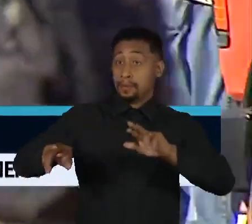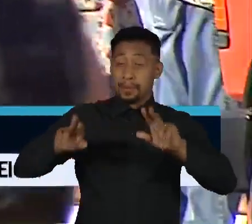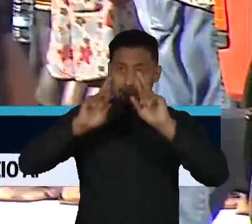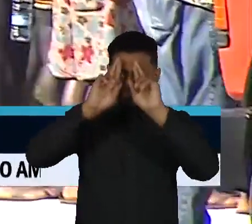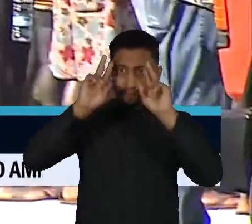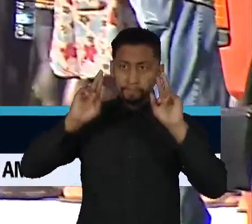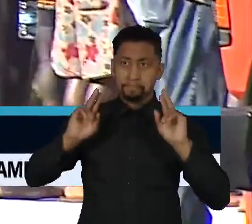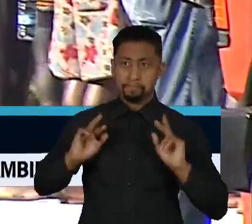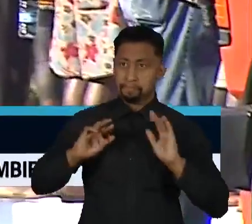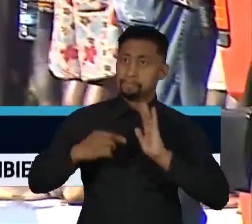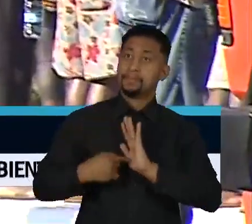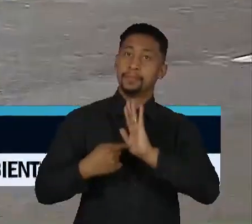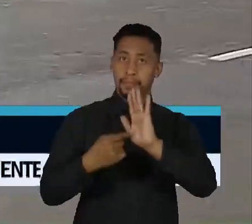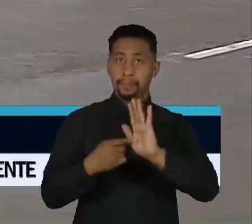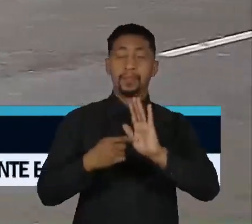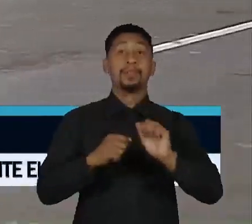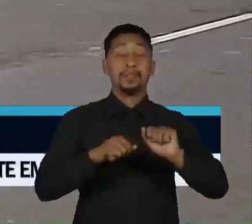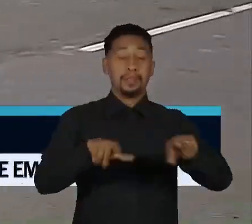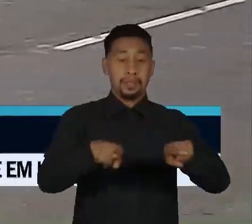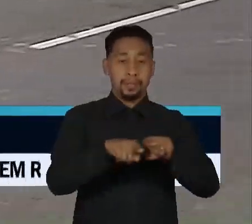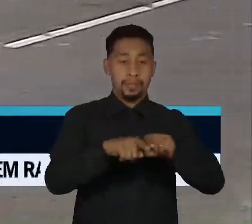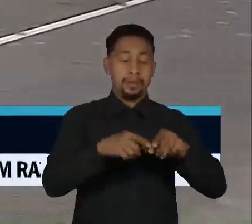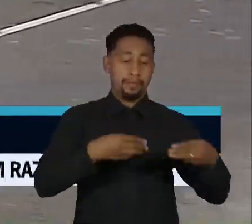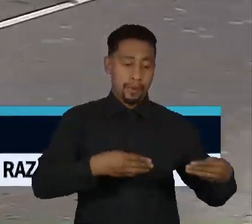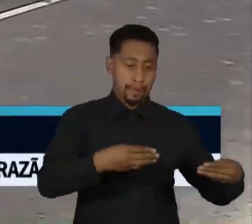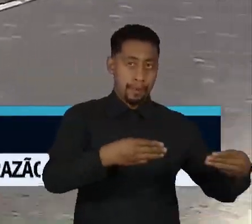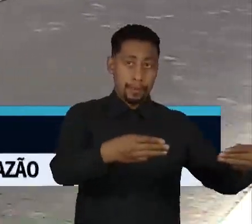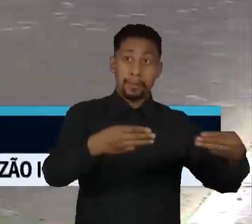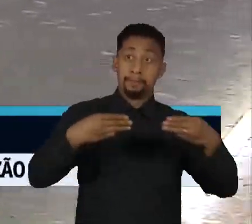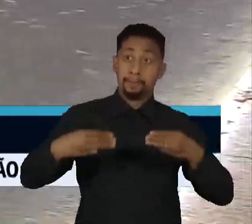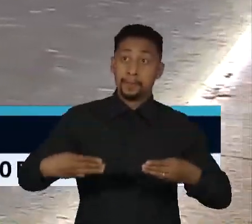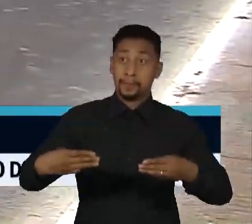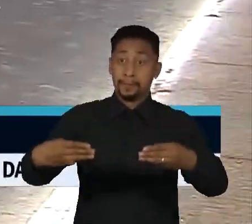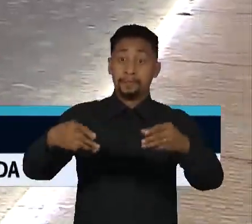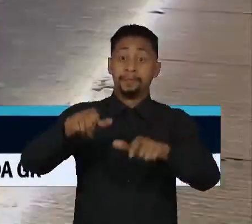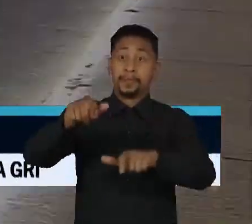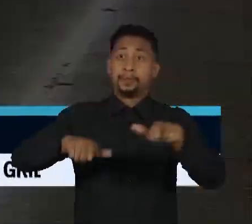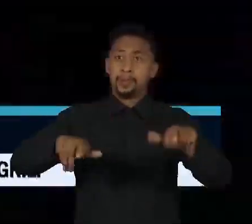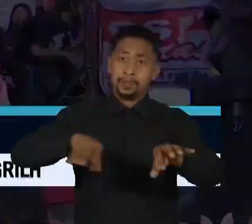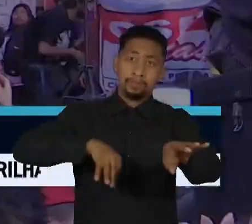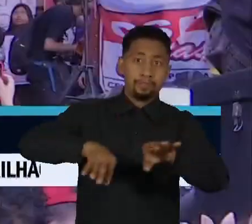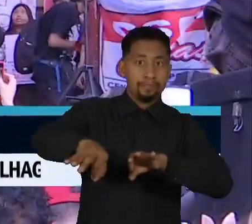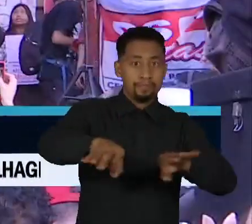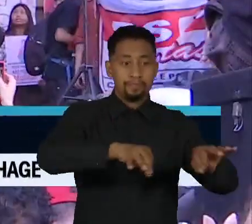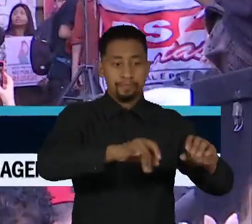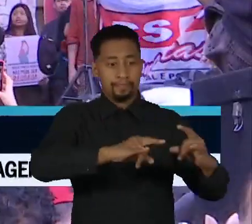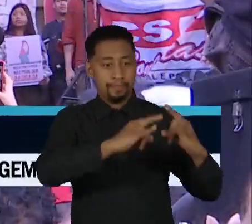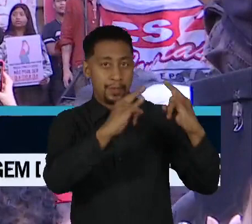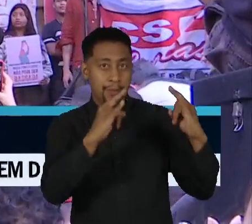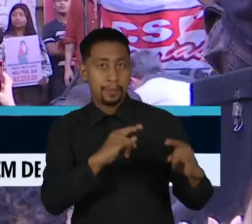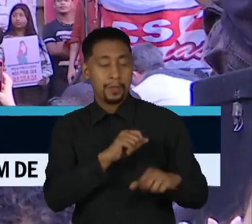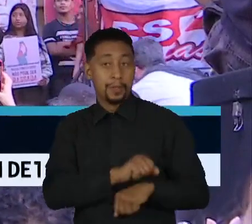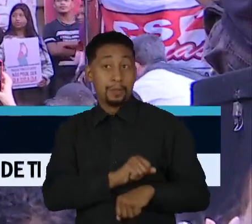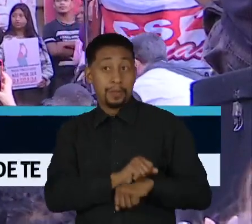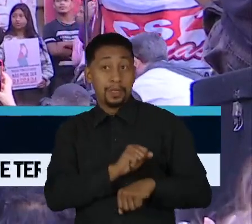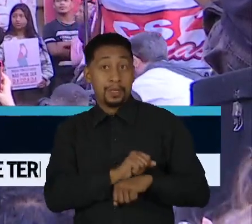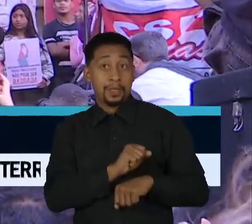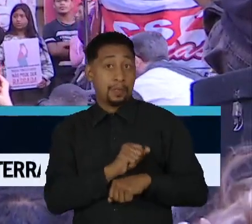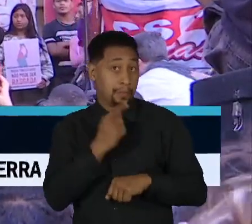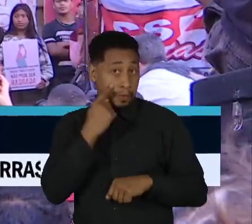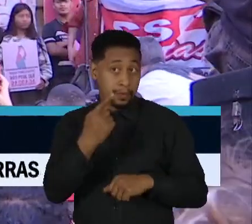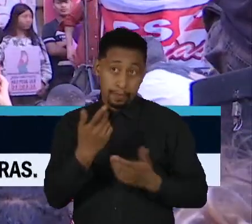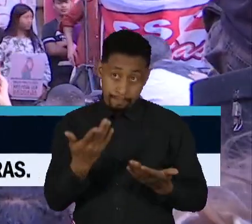Na esplanada dos ministérios, milhares montaram acampamento para o processo, mesmo a cena observada em